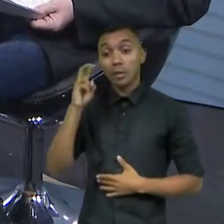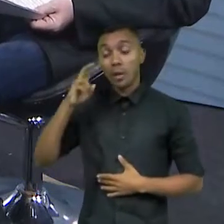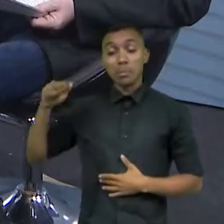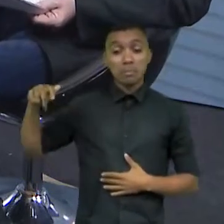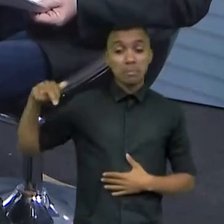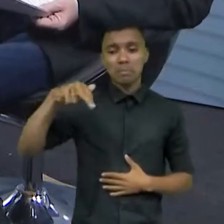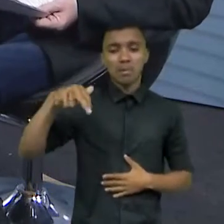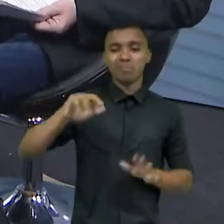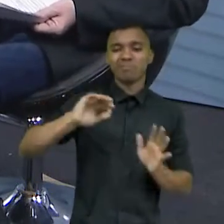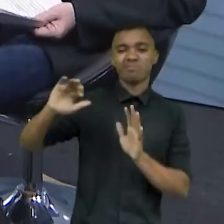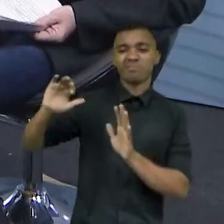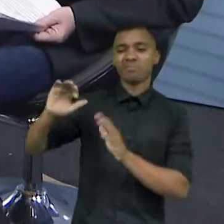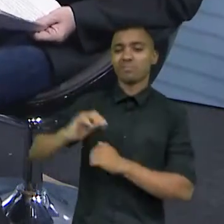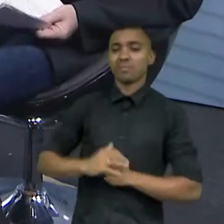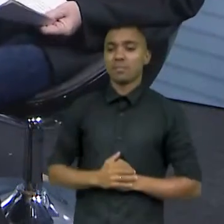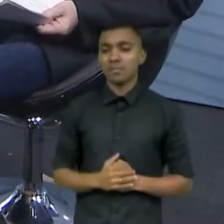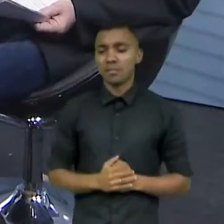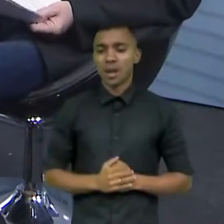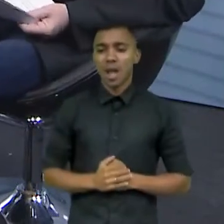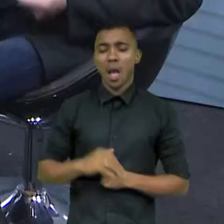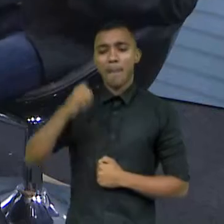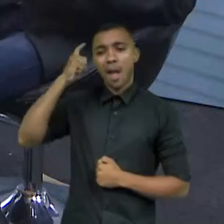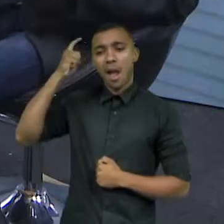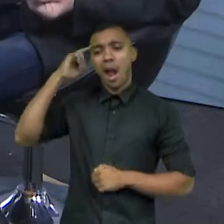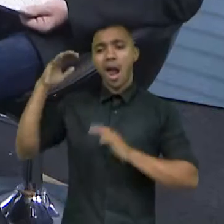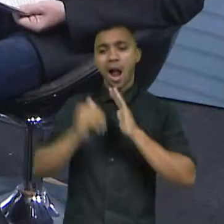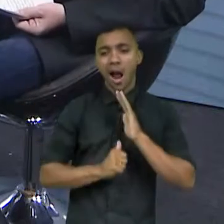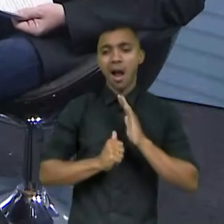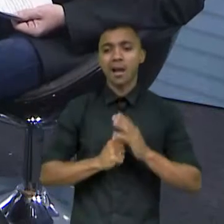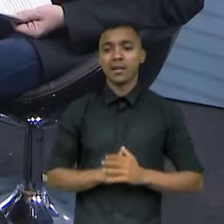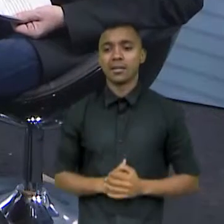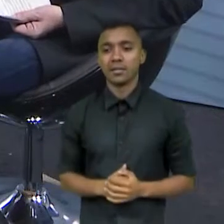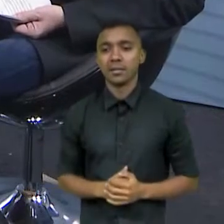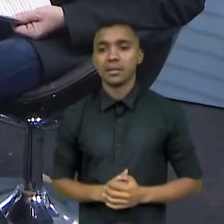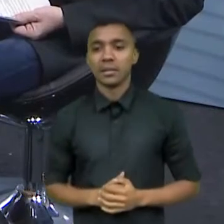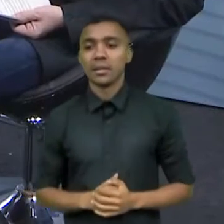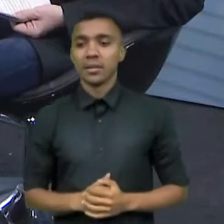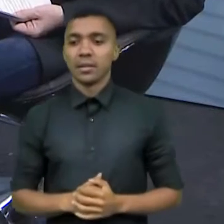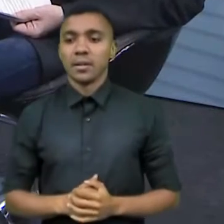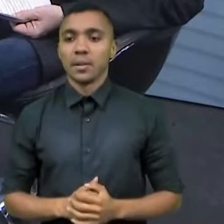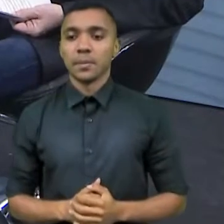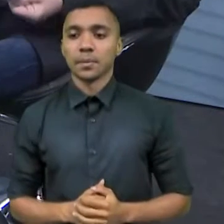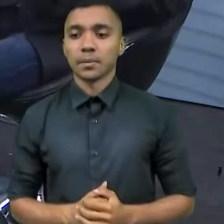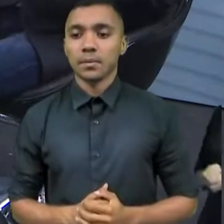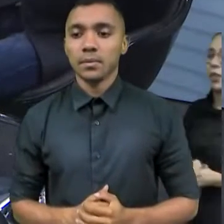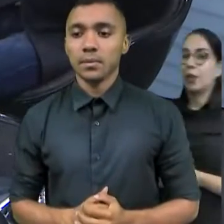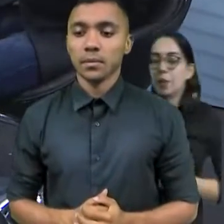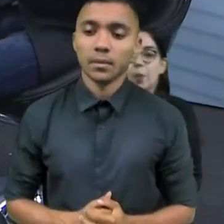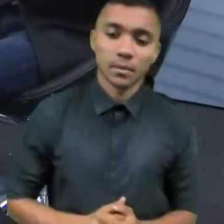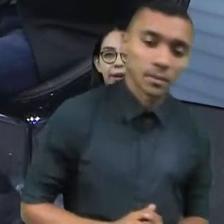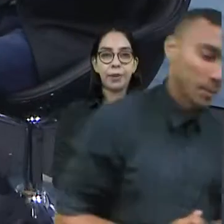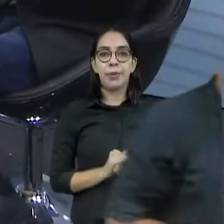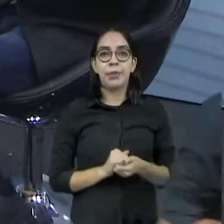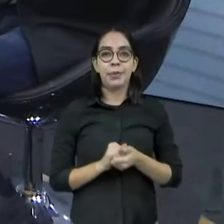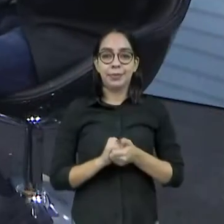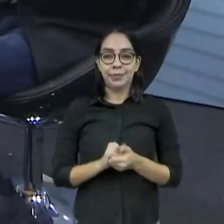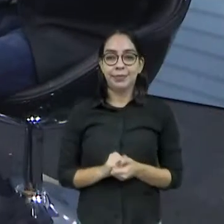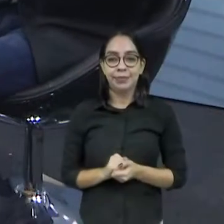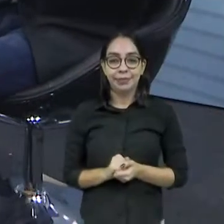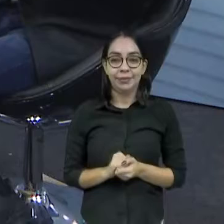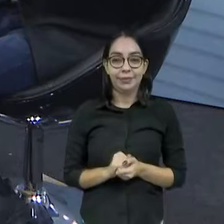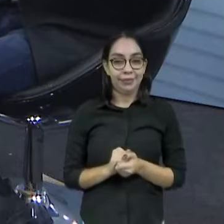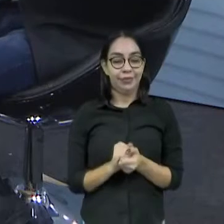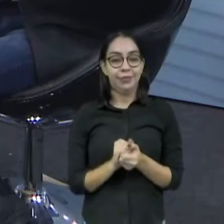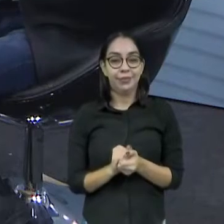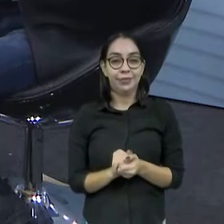como até como, não, esse rapaz, ele quer me roubar aqui. Quer dizer, uma visão estereotipada negativa. E eles não são incorporados a um processo